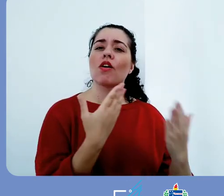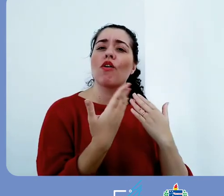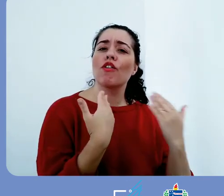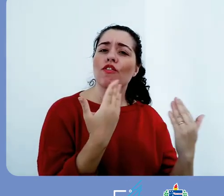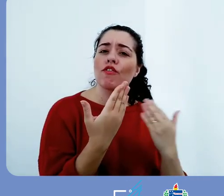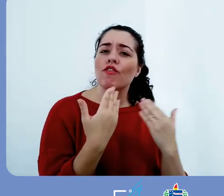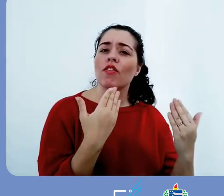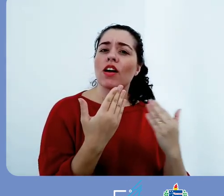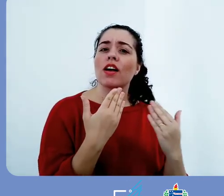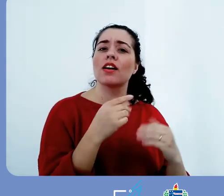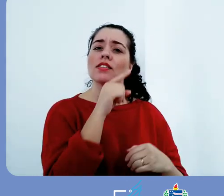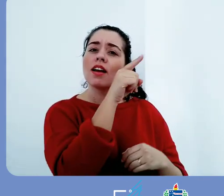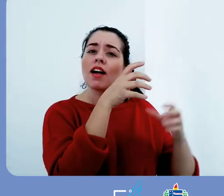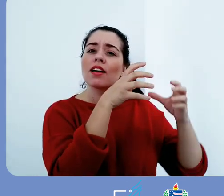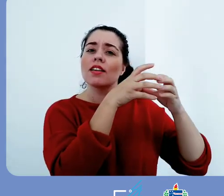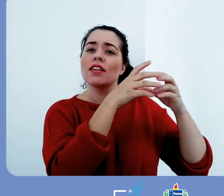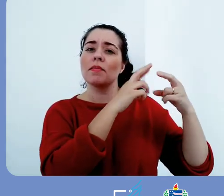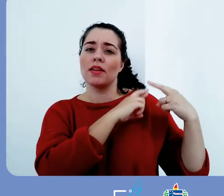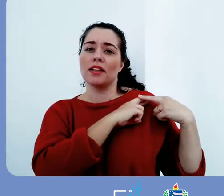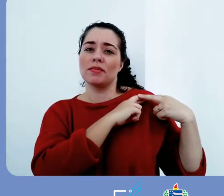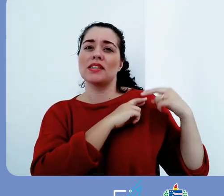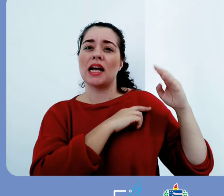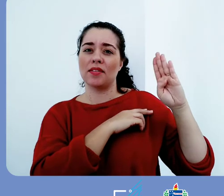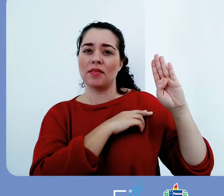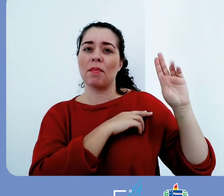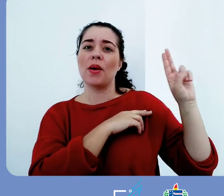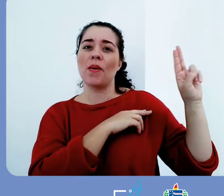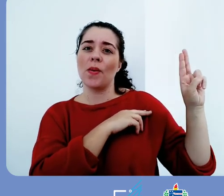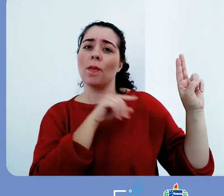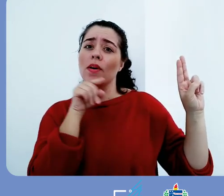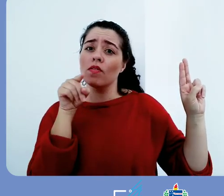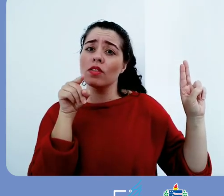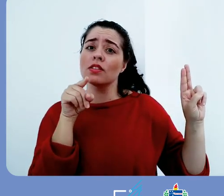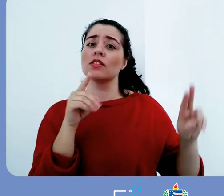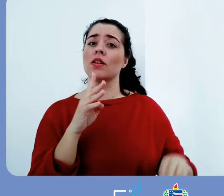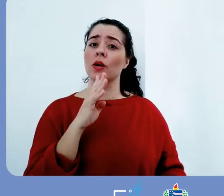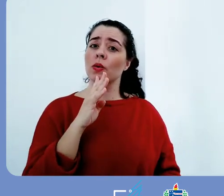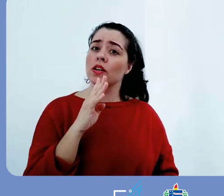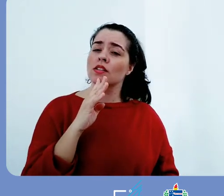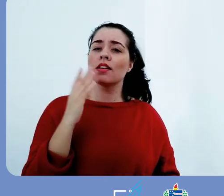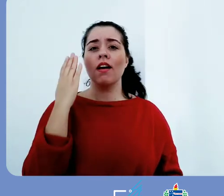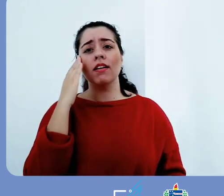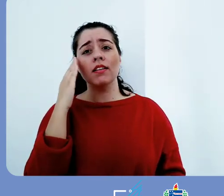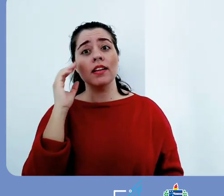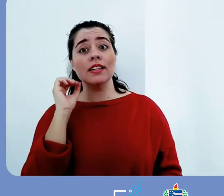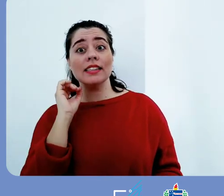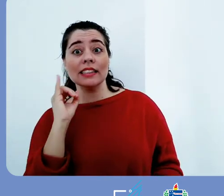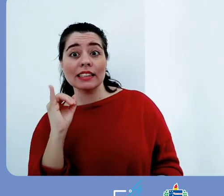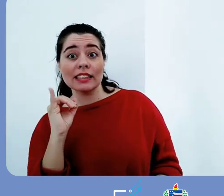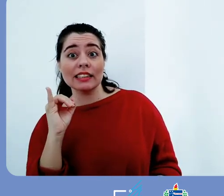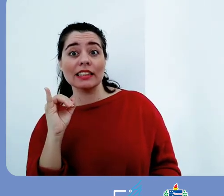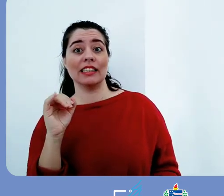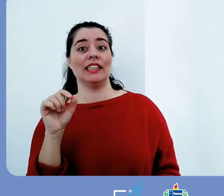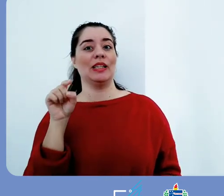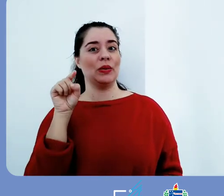regras de uso do repositório. Por exemplo, se você quiser compartilhar documentos, atas ou documentos